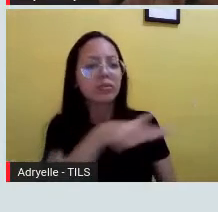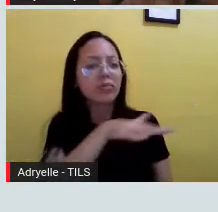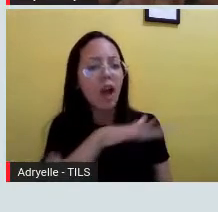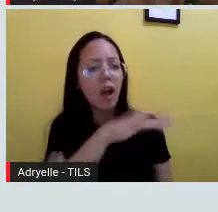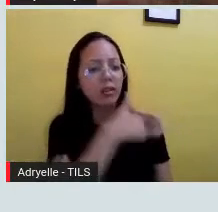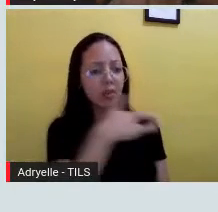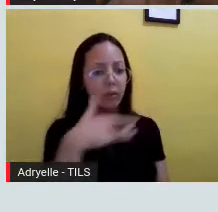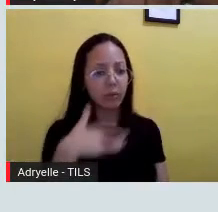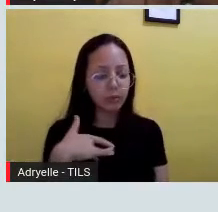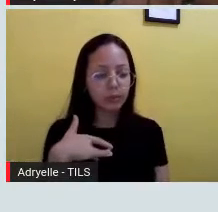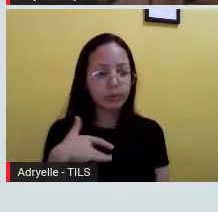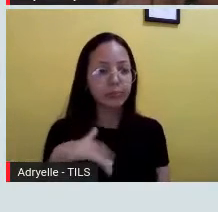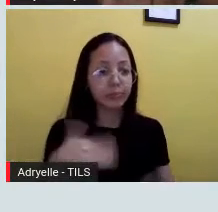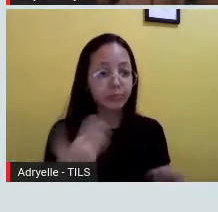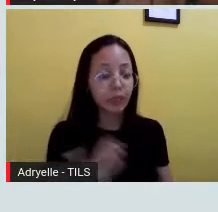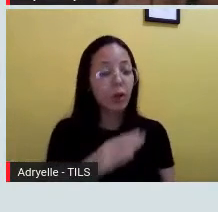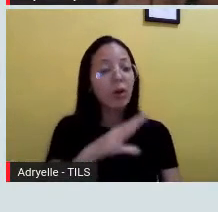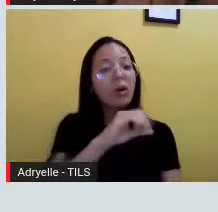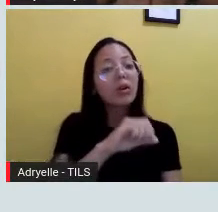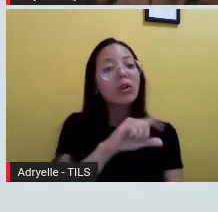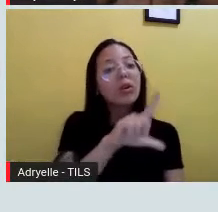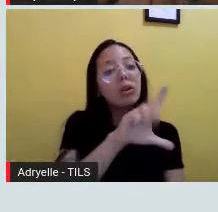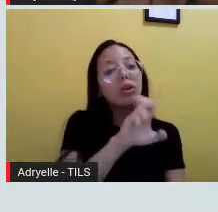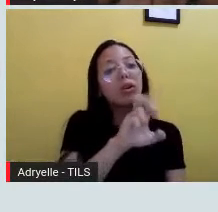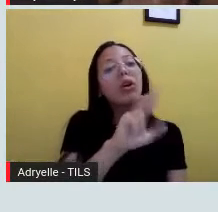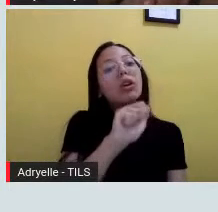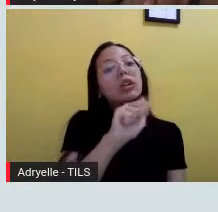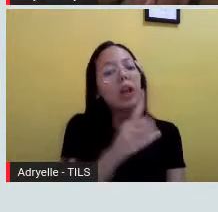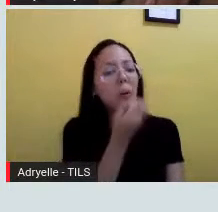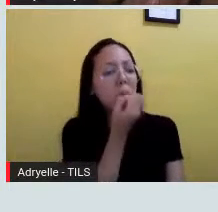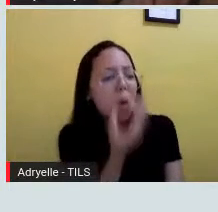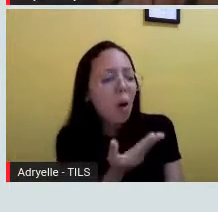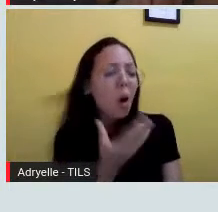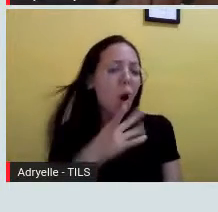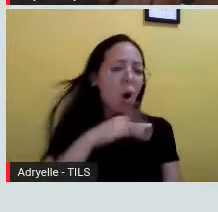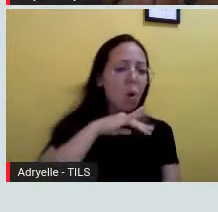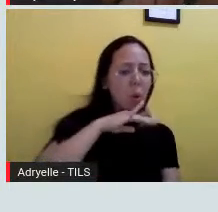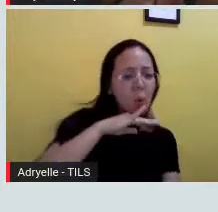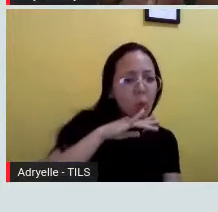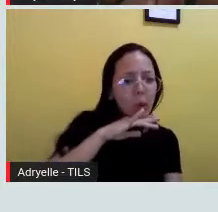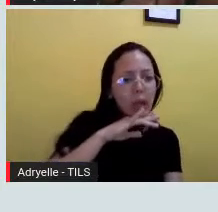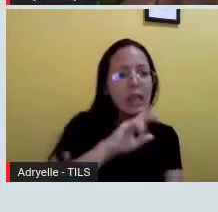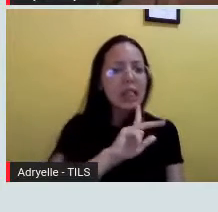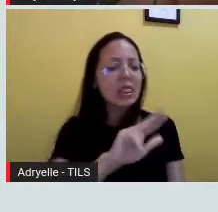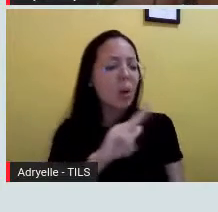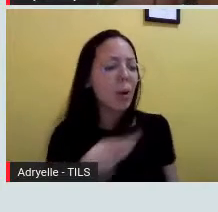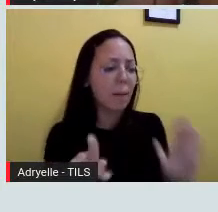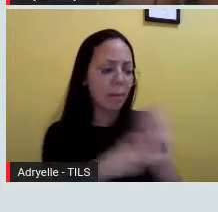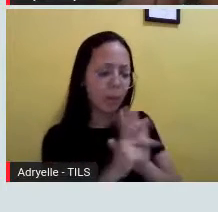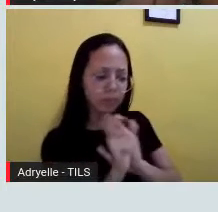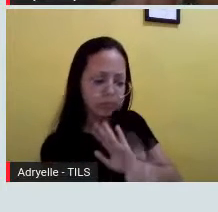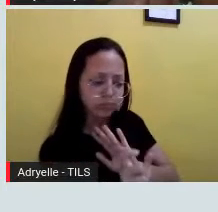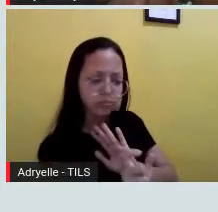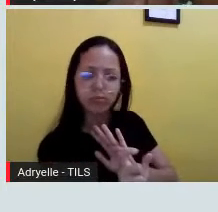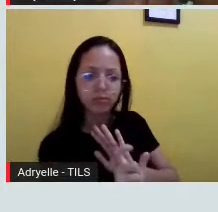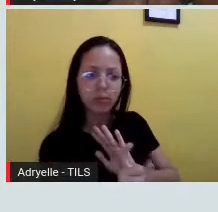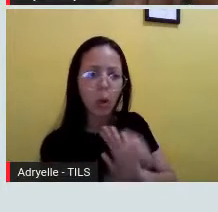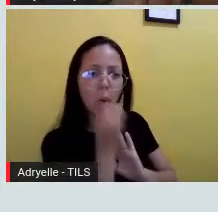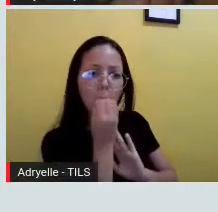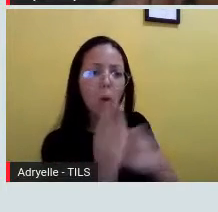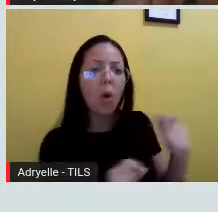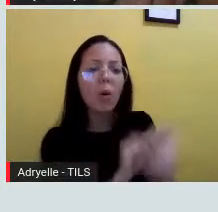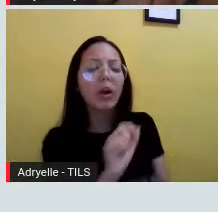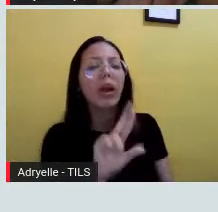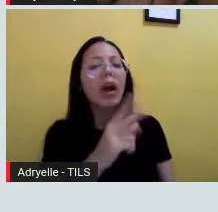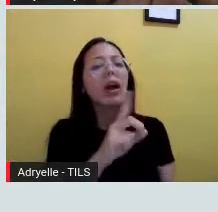saúde, colesterol bom e colesterol ruim não tá associado, tá associado ao colesterol, mas não é o colesterol. O colesterol bom, ele é o HDL,